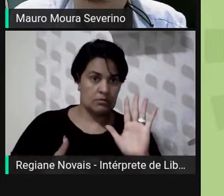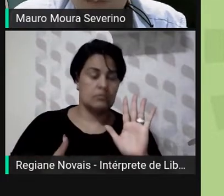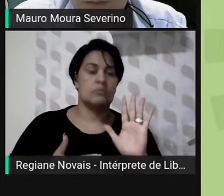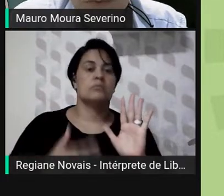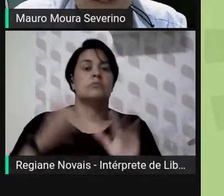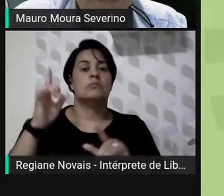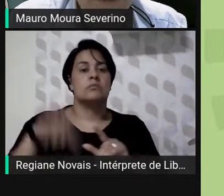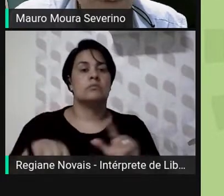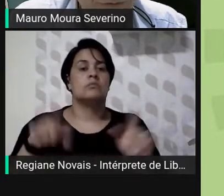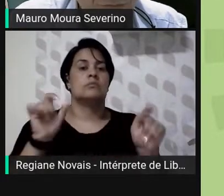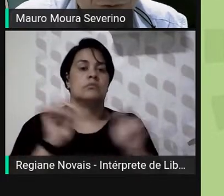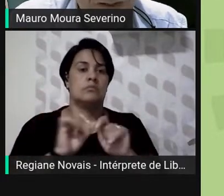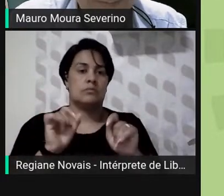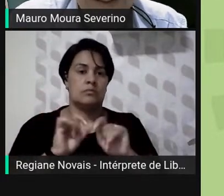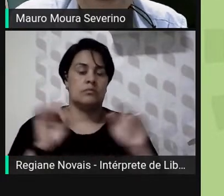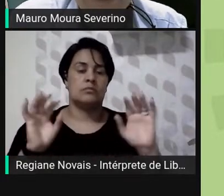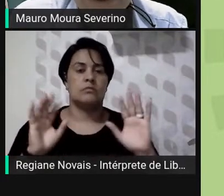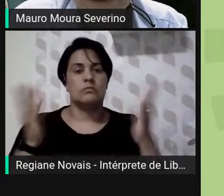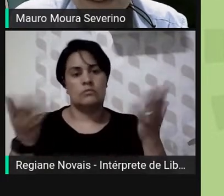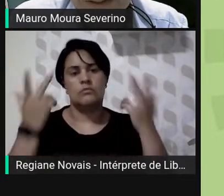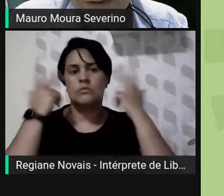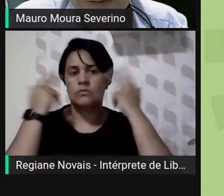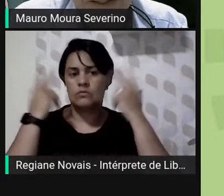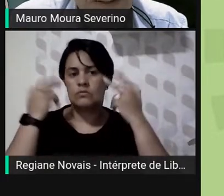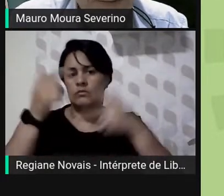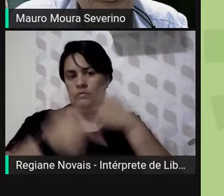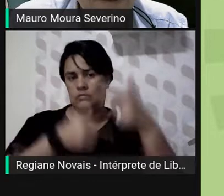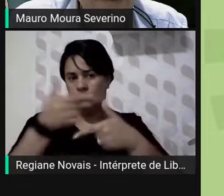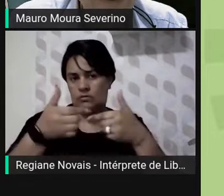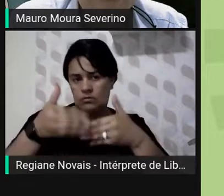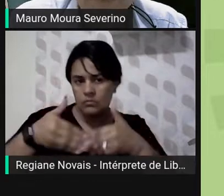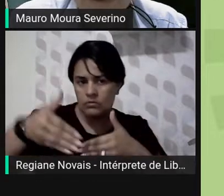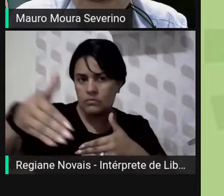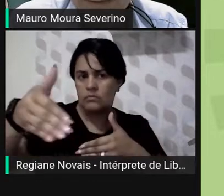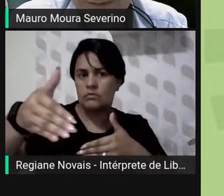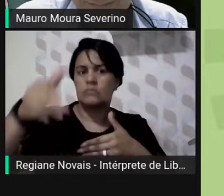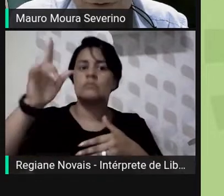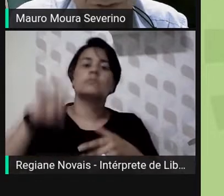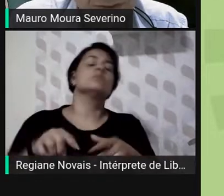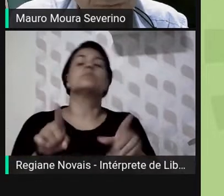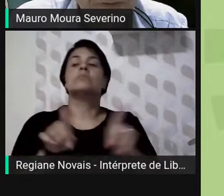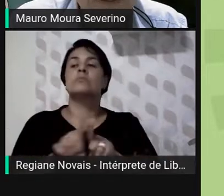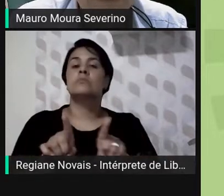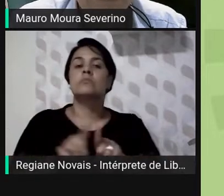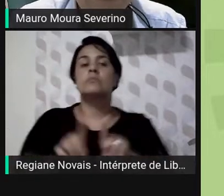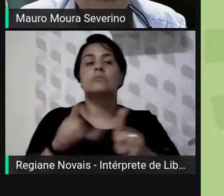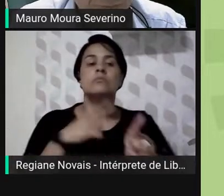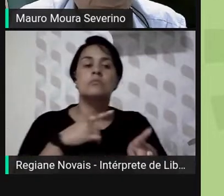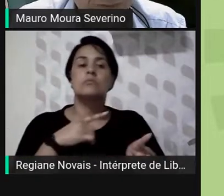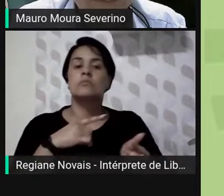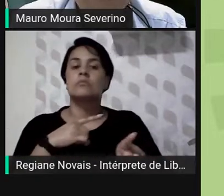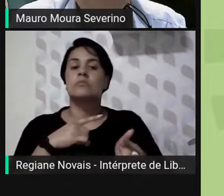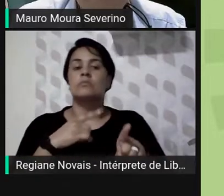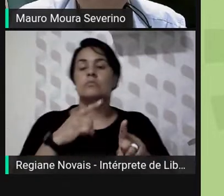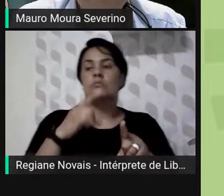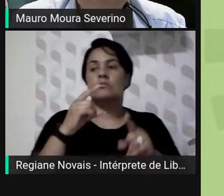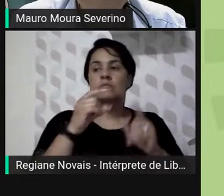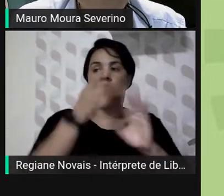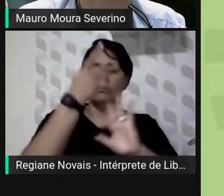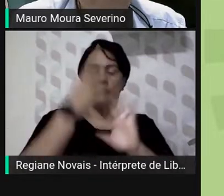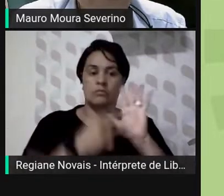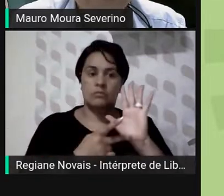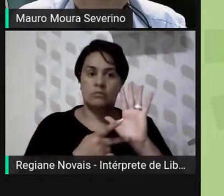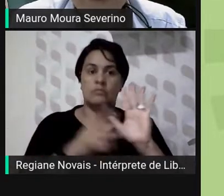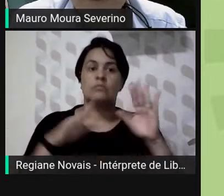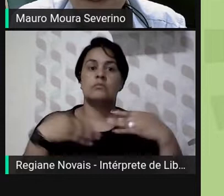são comuns a processos de trabalho e atividades que são relacionadas a projetos que estão em execução. Então, para